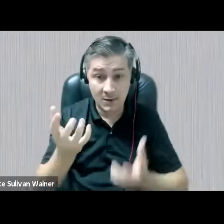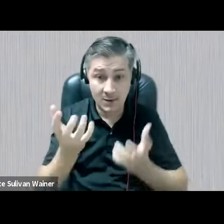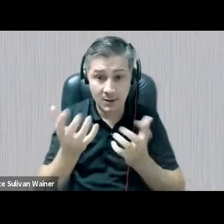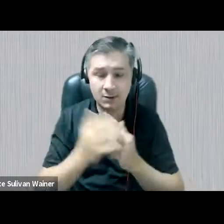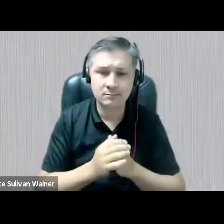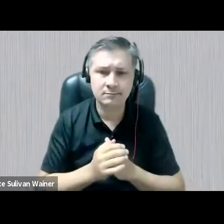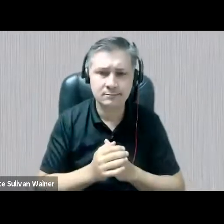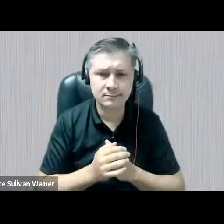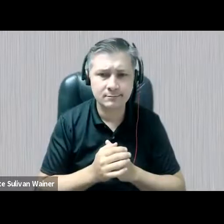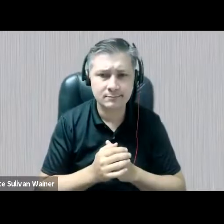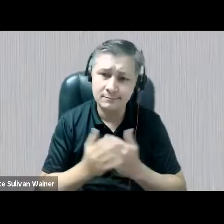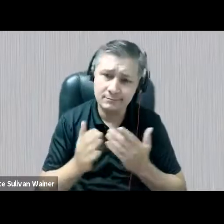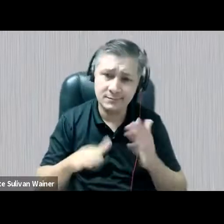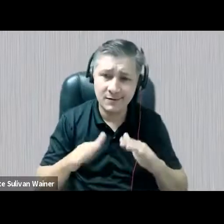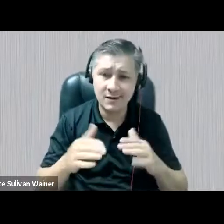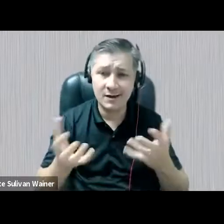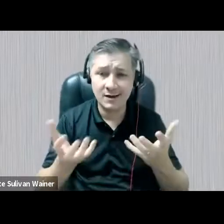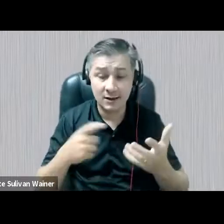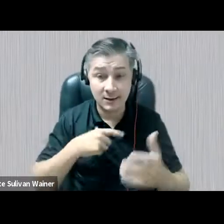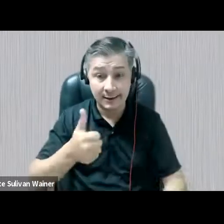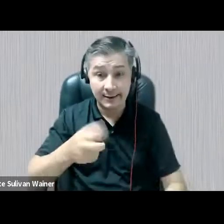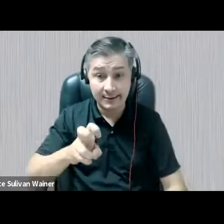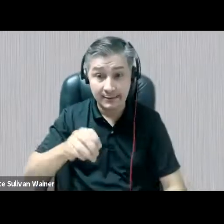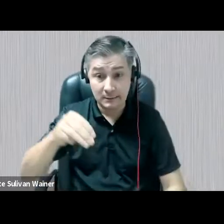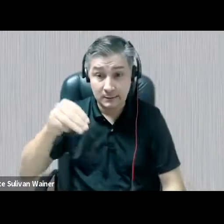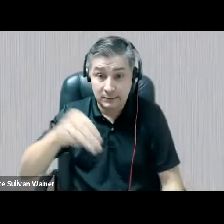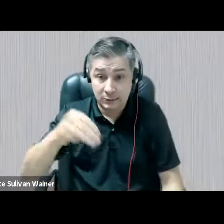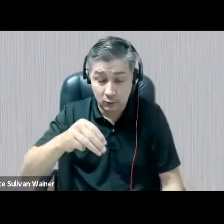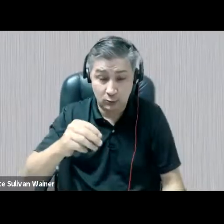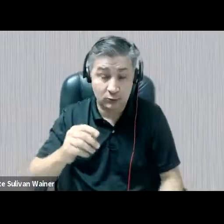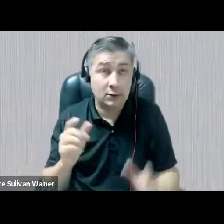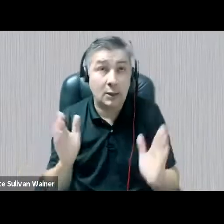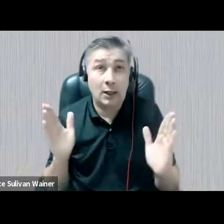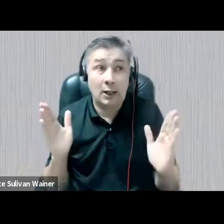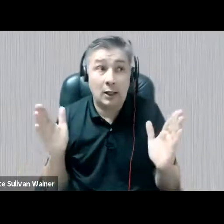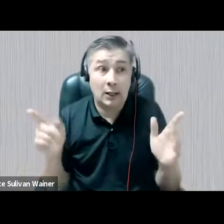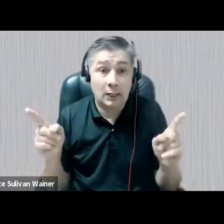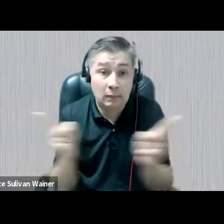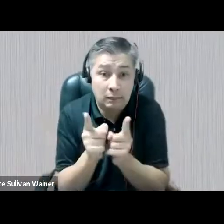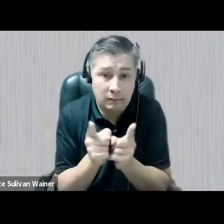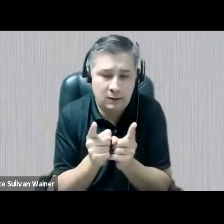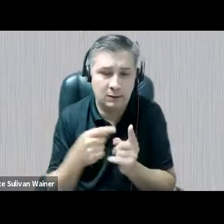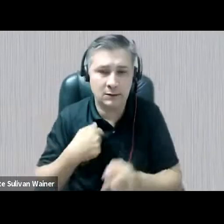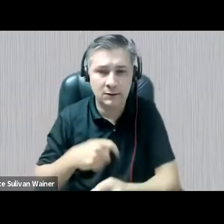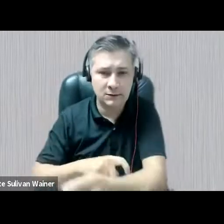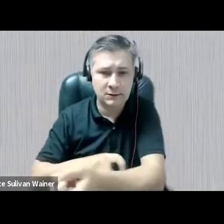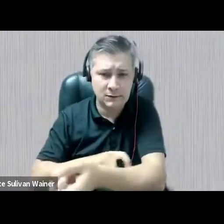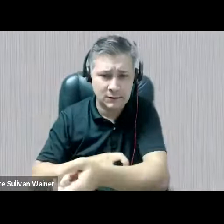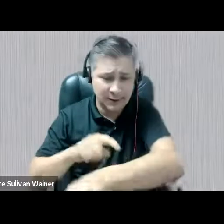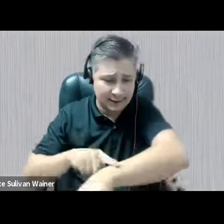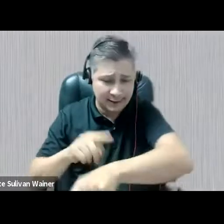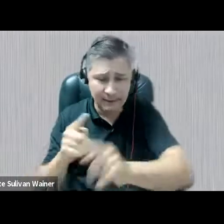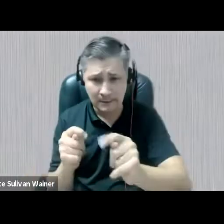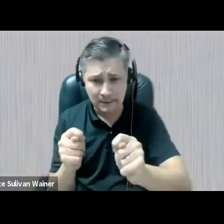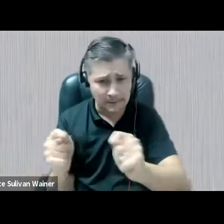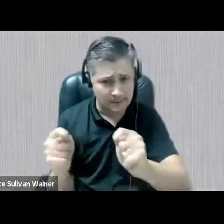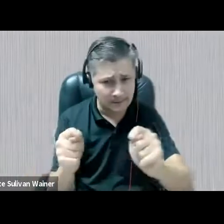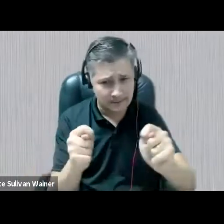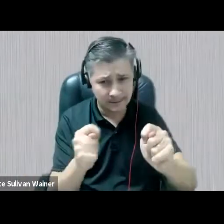começar a minha fala, eu sei que eu tenho 15 minutos e isso, para mim, sempre me deixa muito nervosa, porque eu tenho uma dificuldade de ser